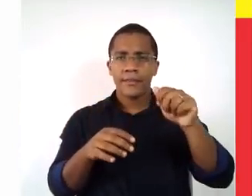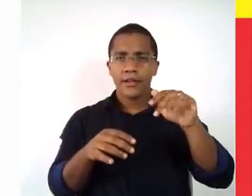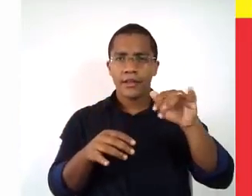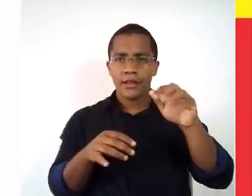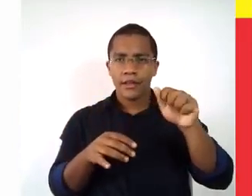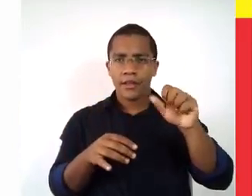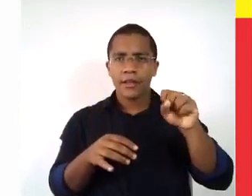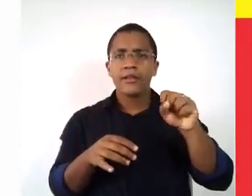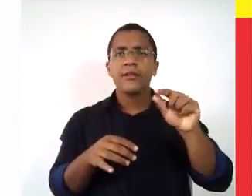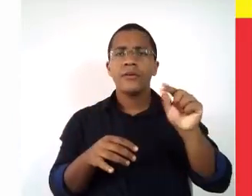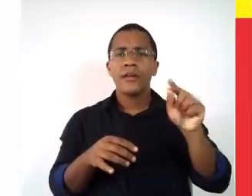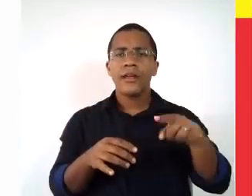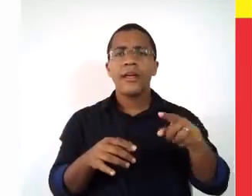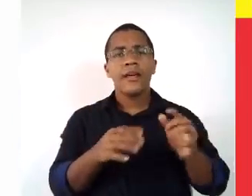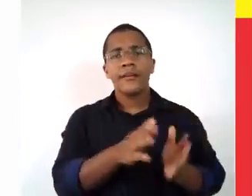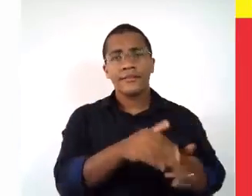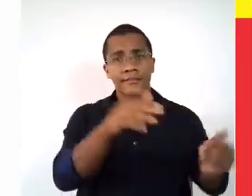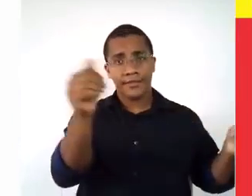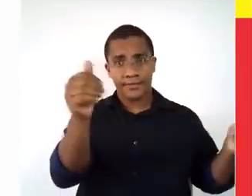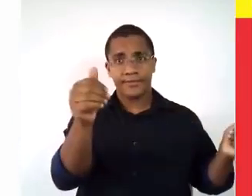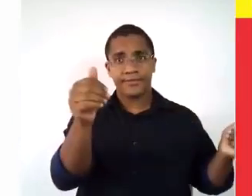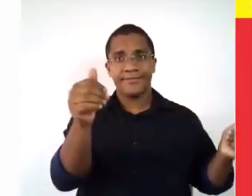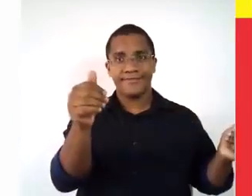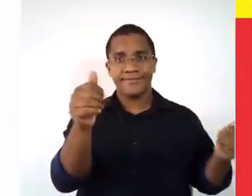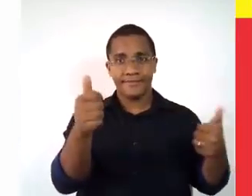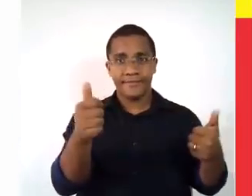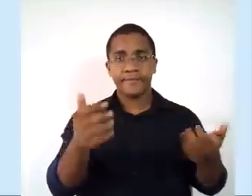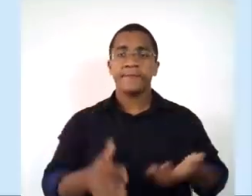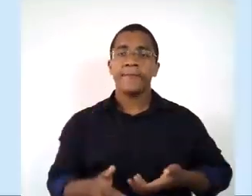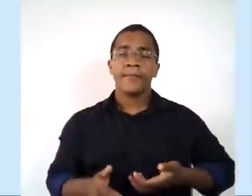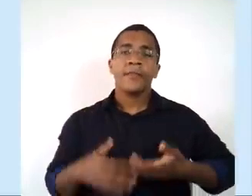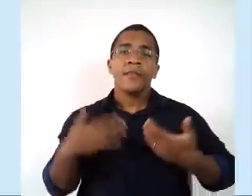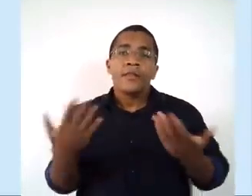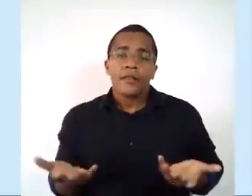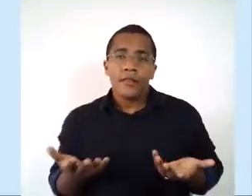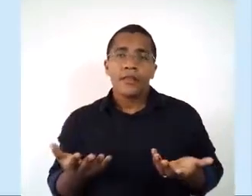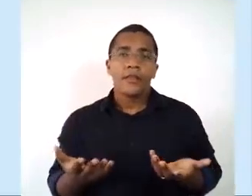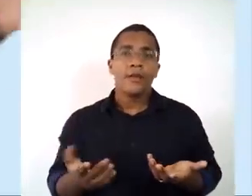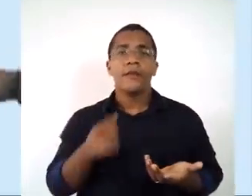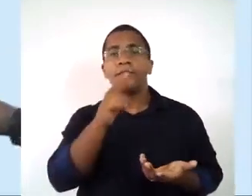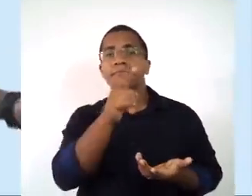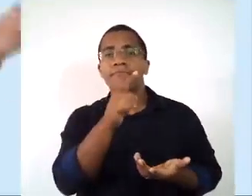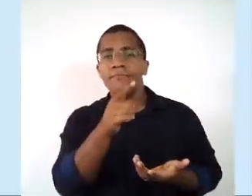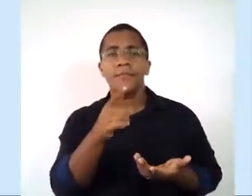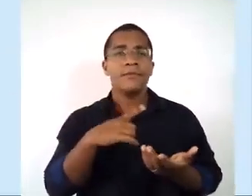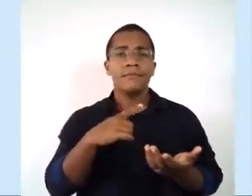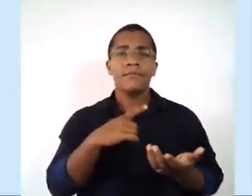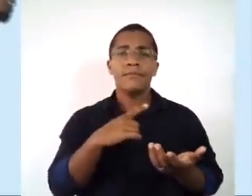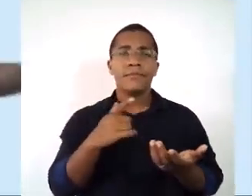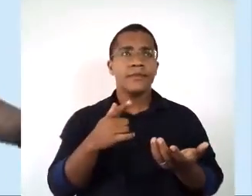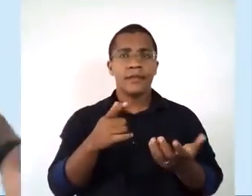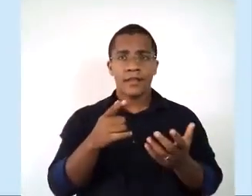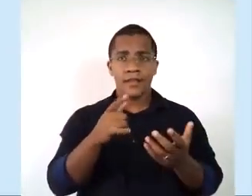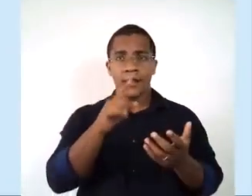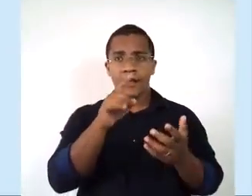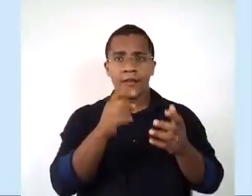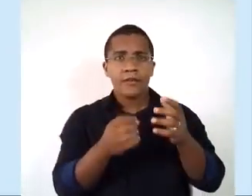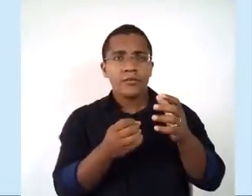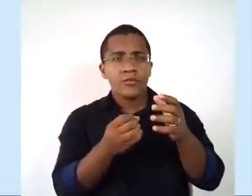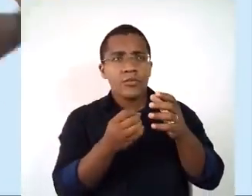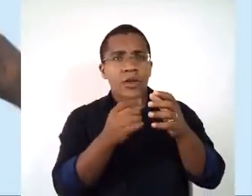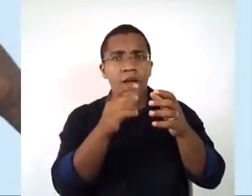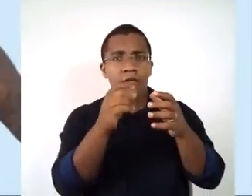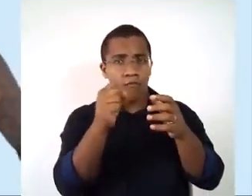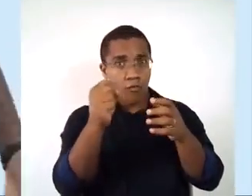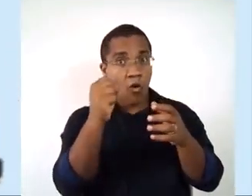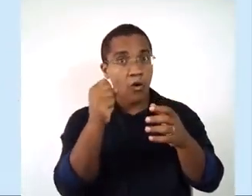vai ter a ideia da Espanha, da América Espanhola. Então, quando essa independência luso-hispânica começou